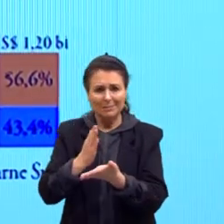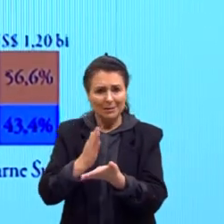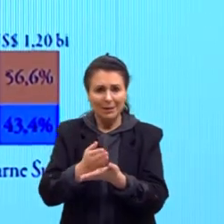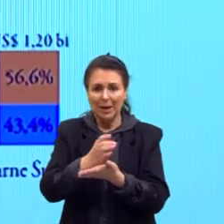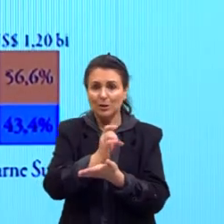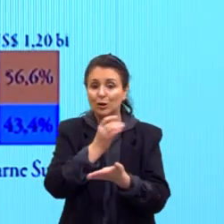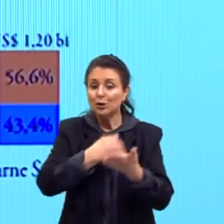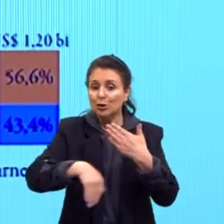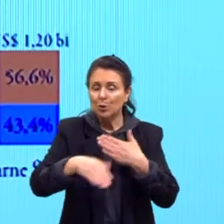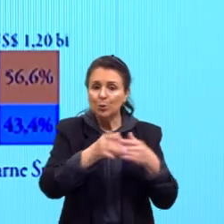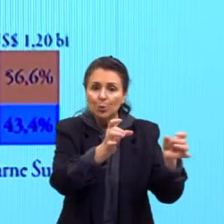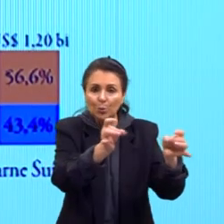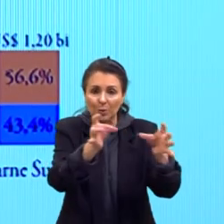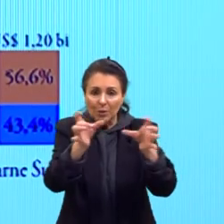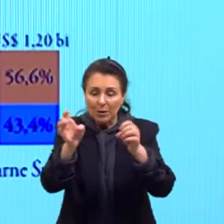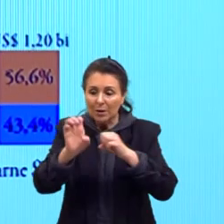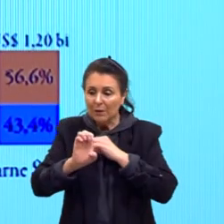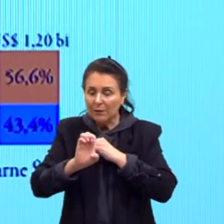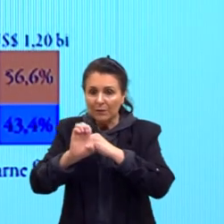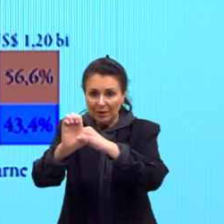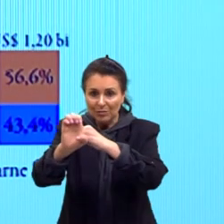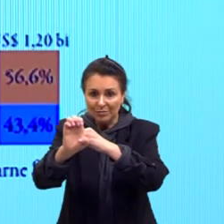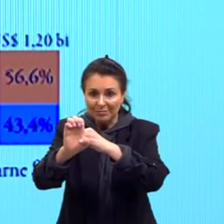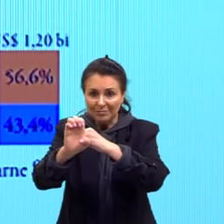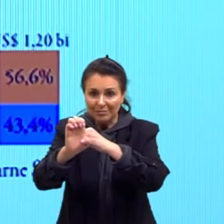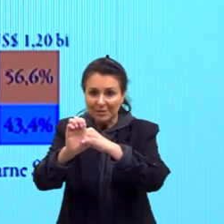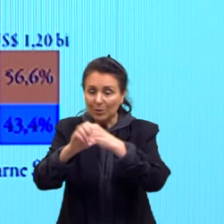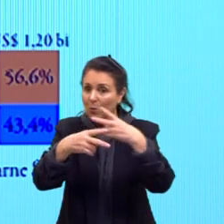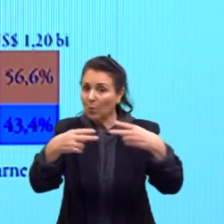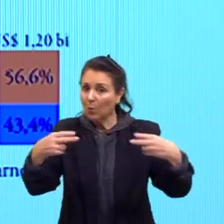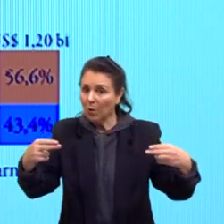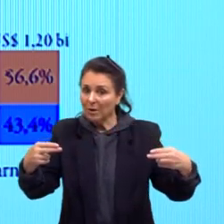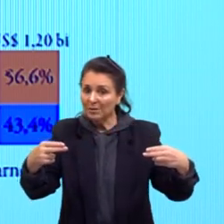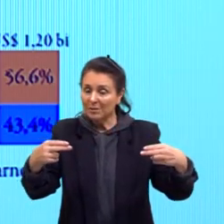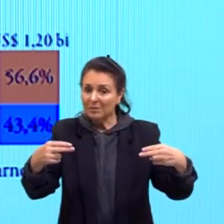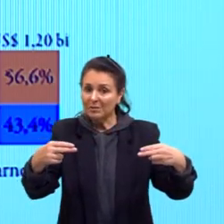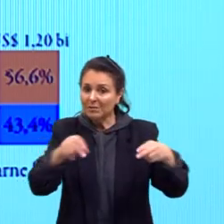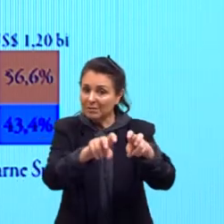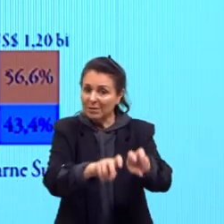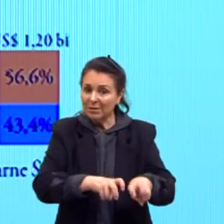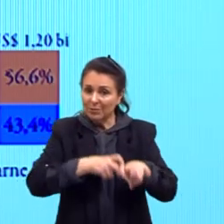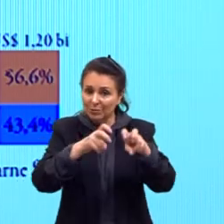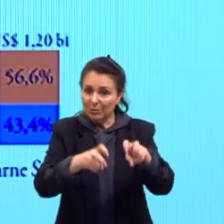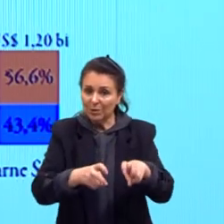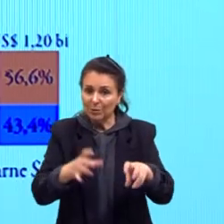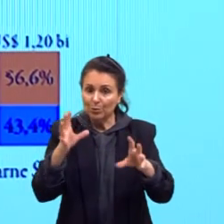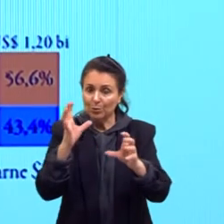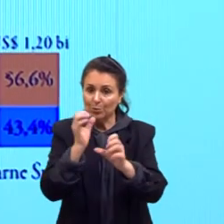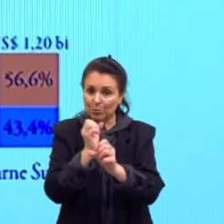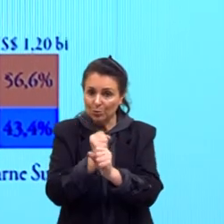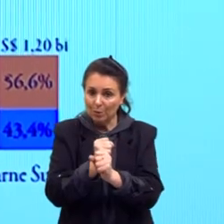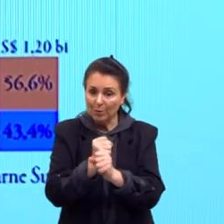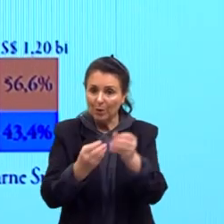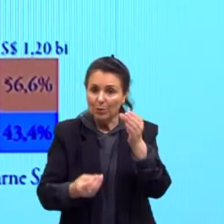exporta é commodity ligado à agrícola. Se a gente somar com esses produtos semifaturados,